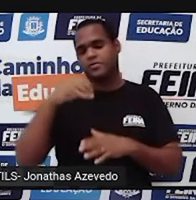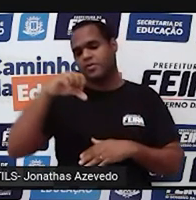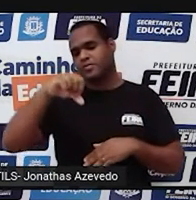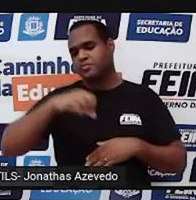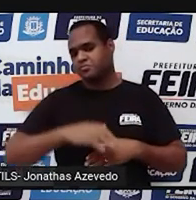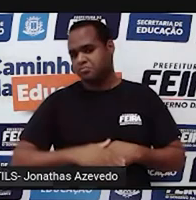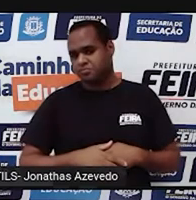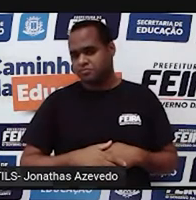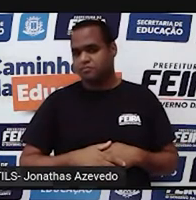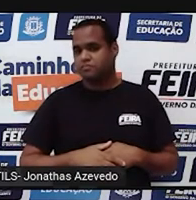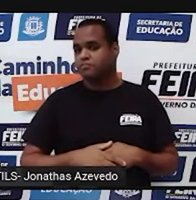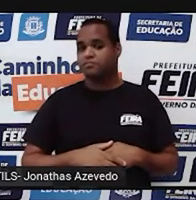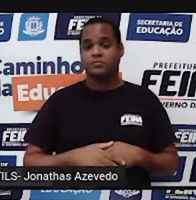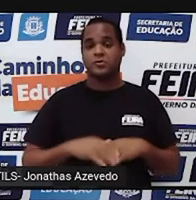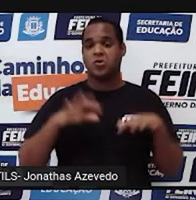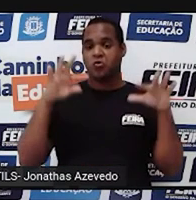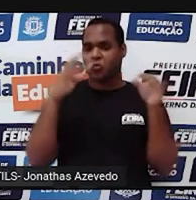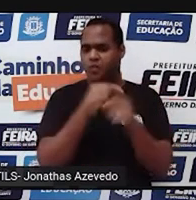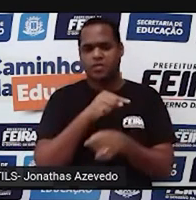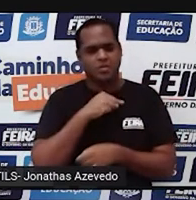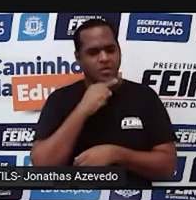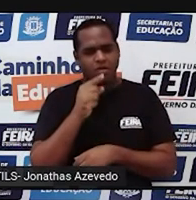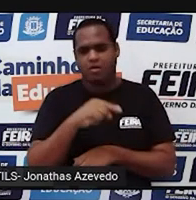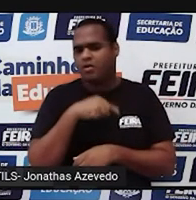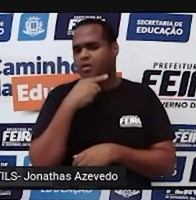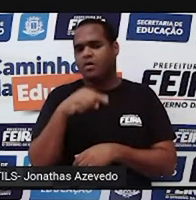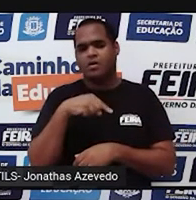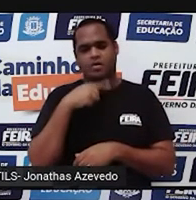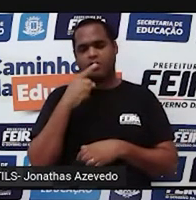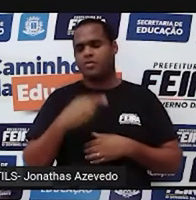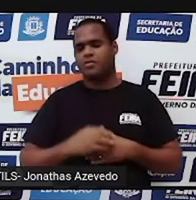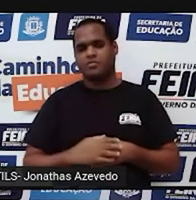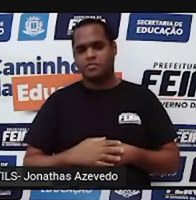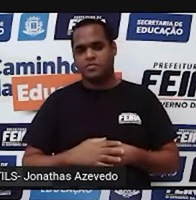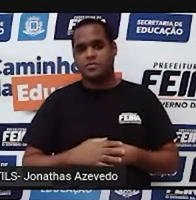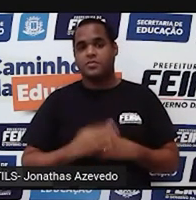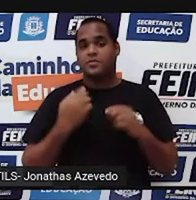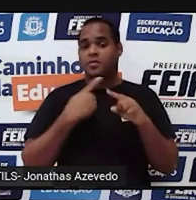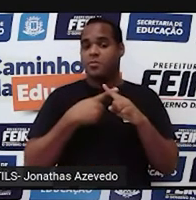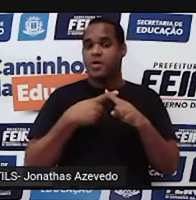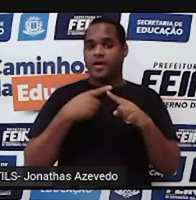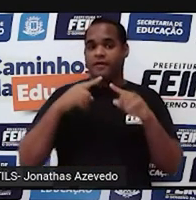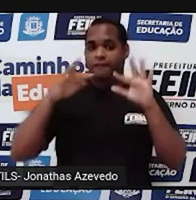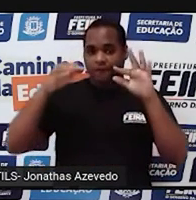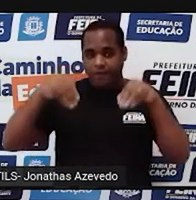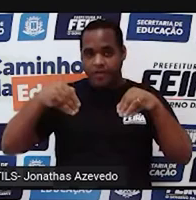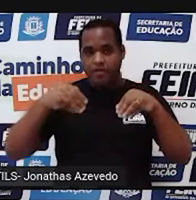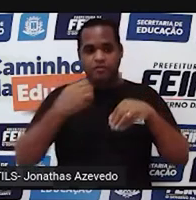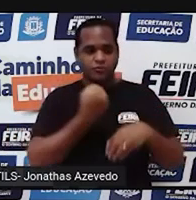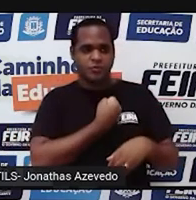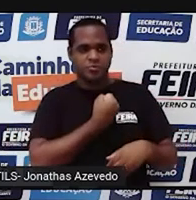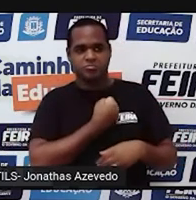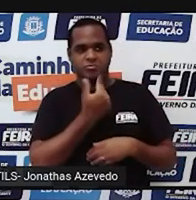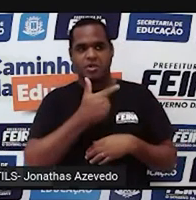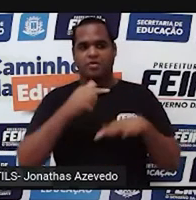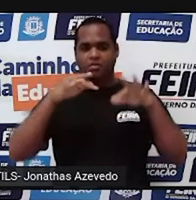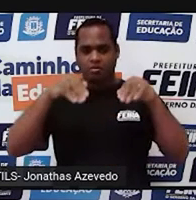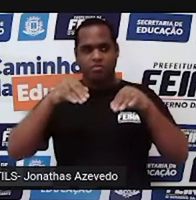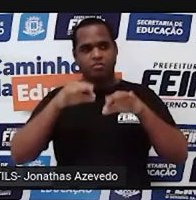Claro que não dá para escrever tudo, porque é uma infinidade, tá bom?